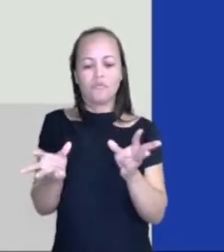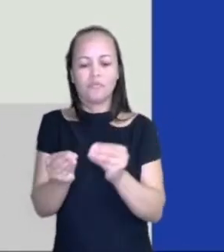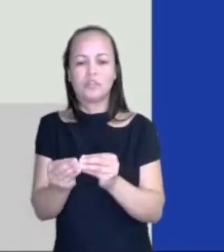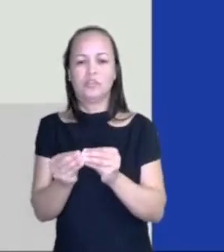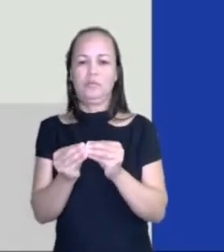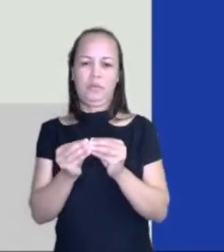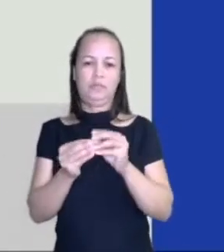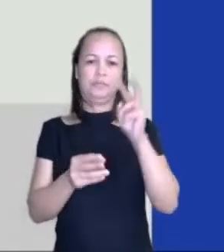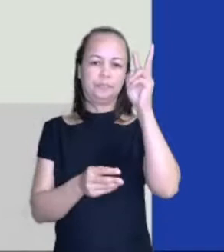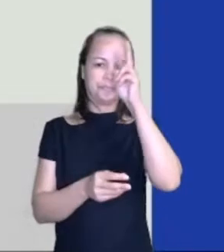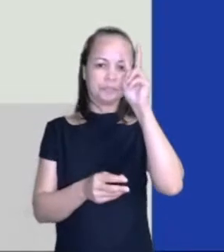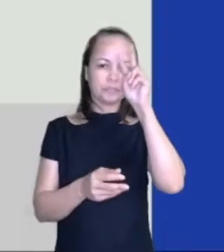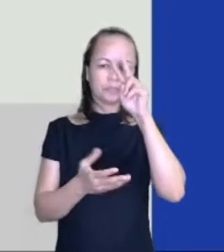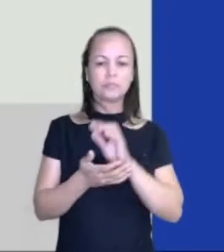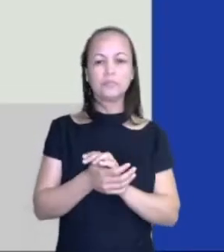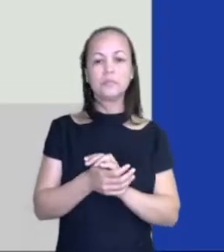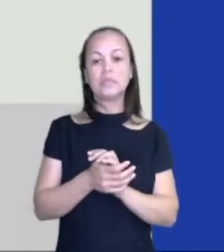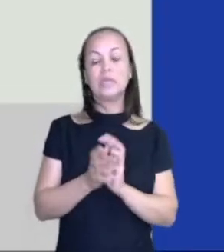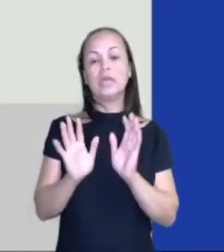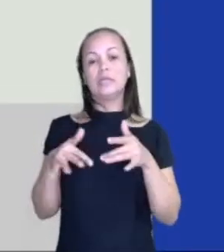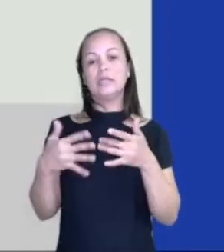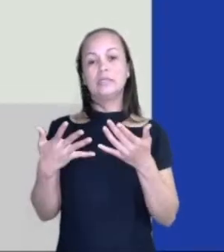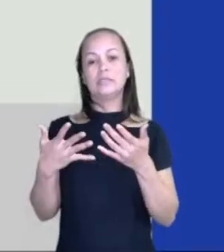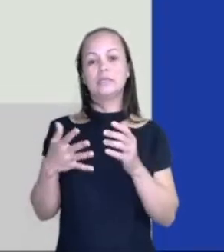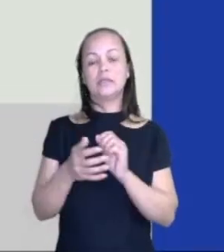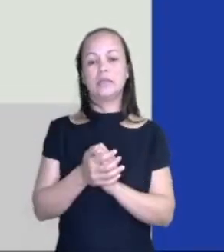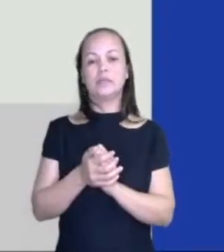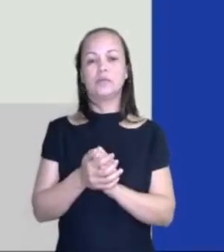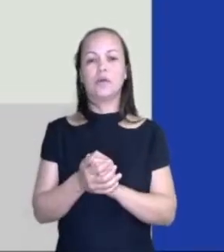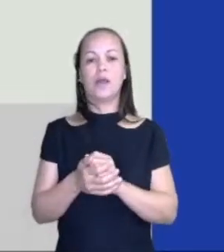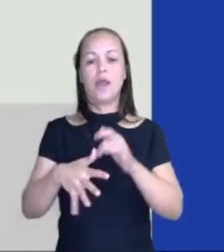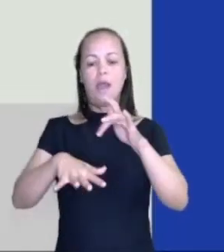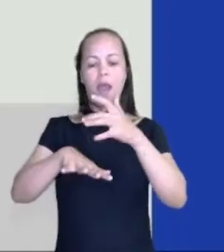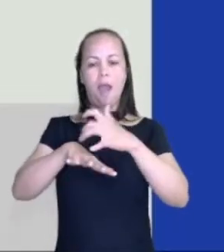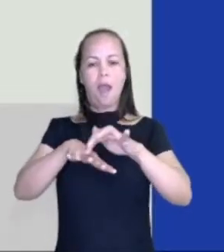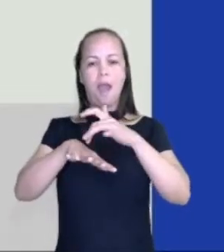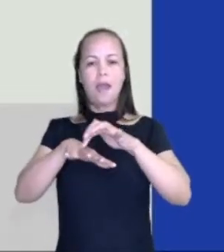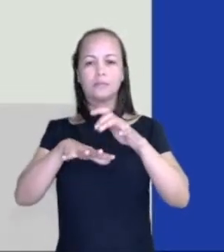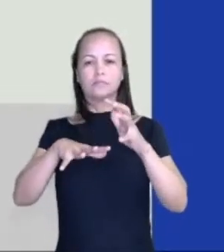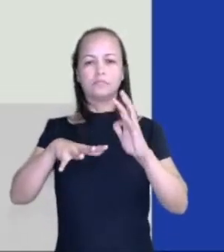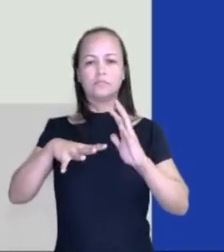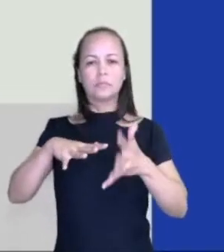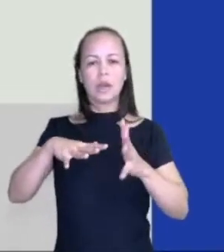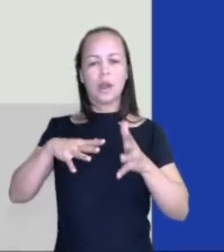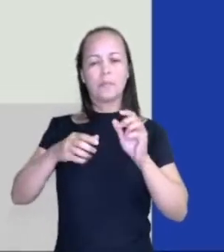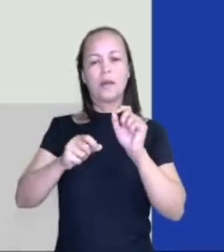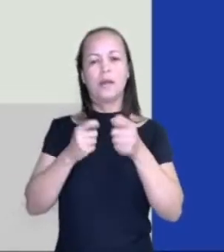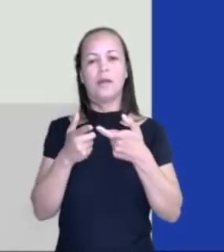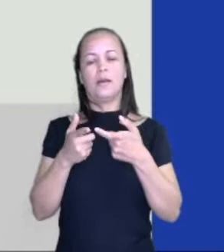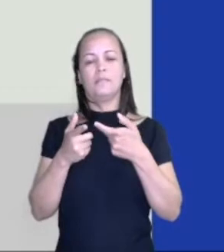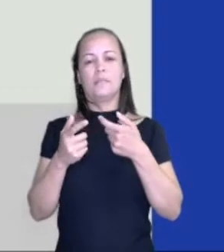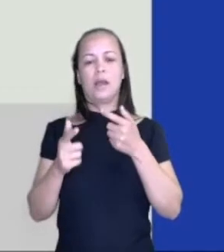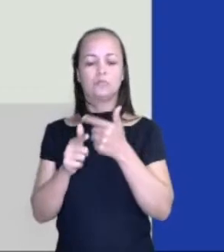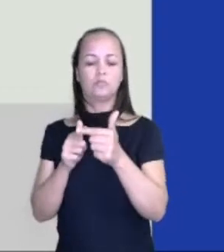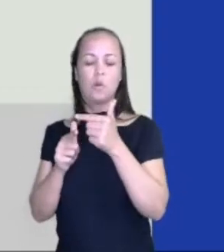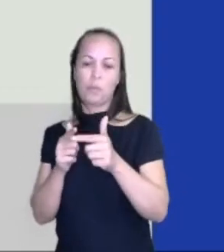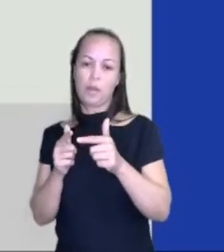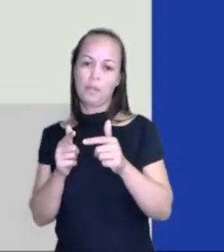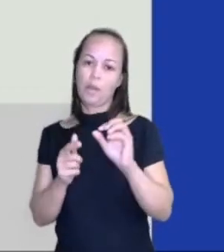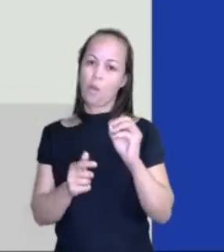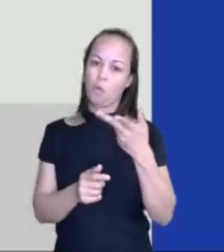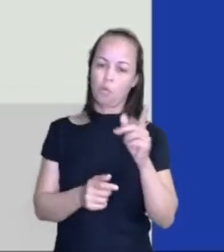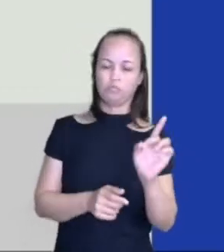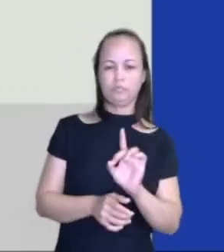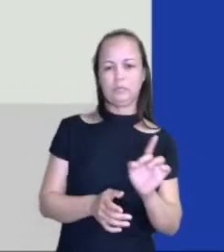da história. E aí encerra uma trama, sendo um desfecho favorável para o problema ou não.